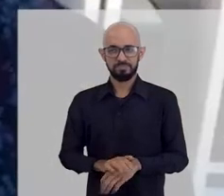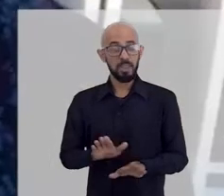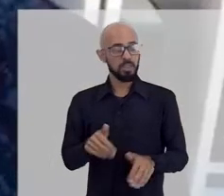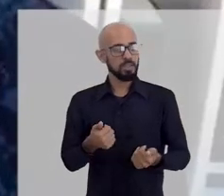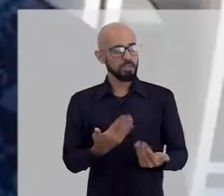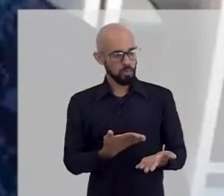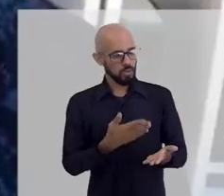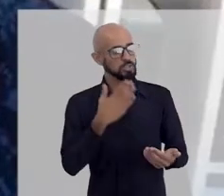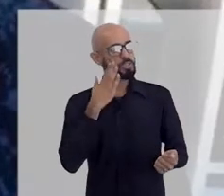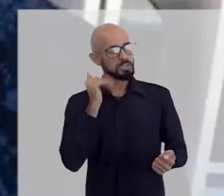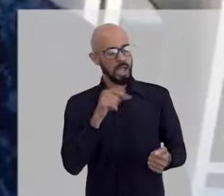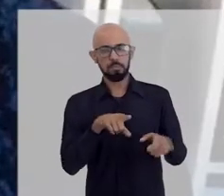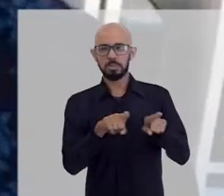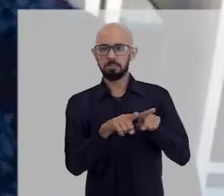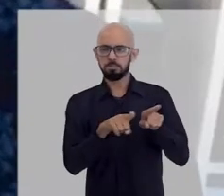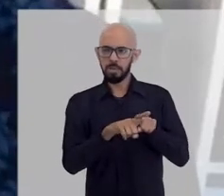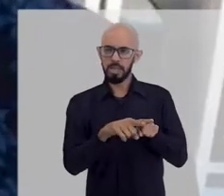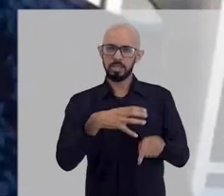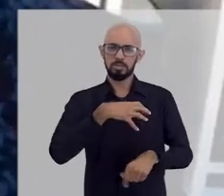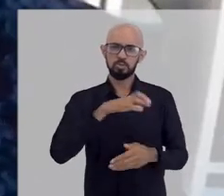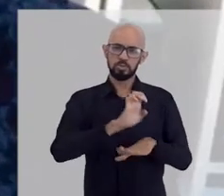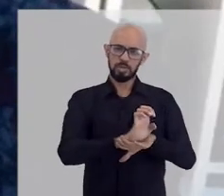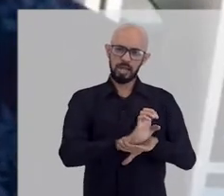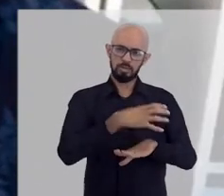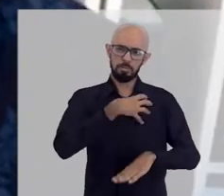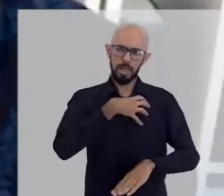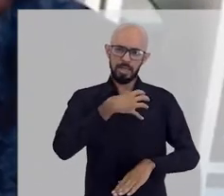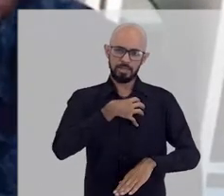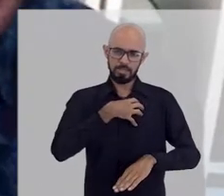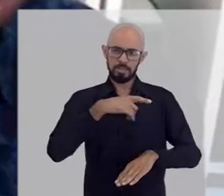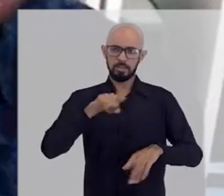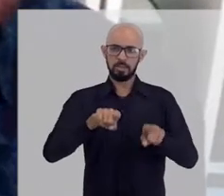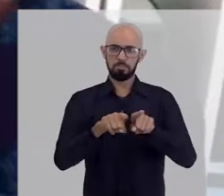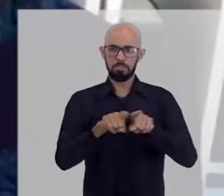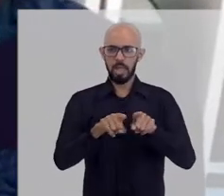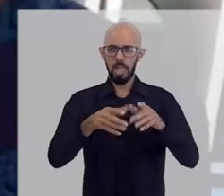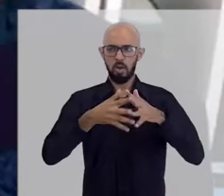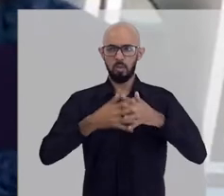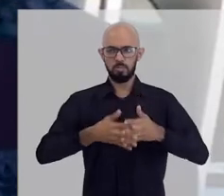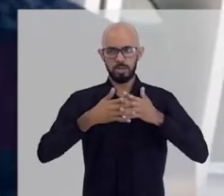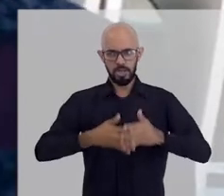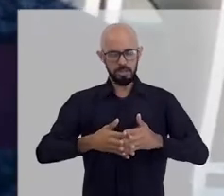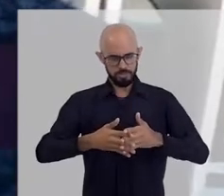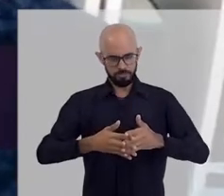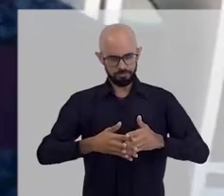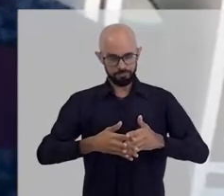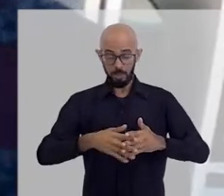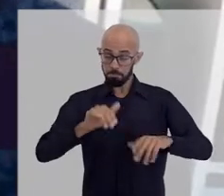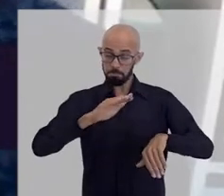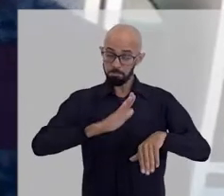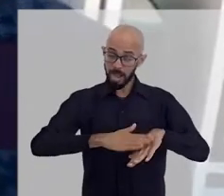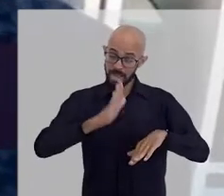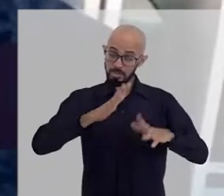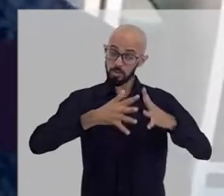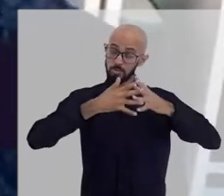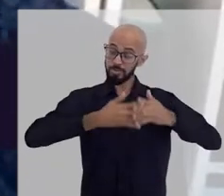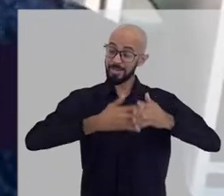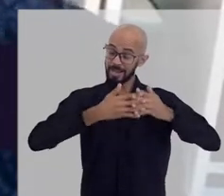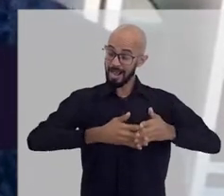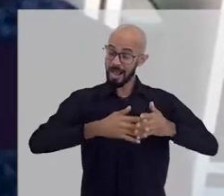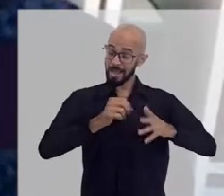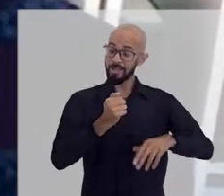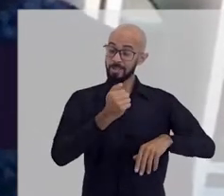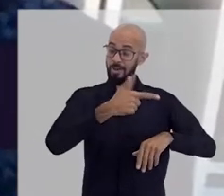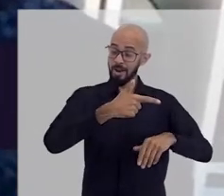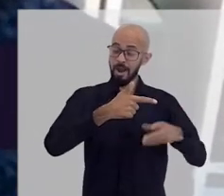Nós também sabemos que na Bahia essa questão é muito complicada, muito mais complicada do que as